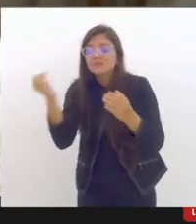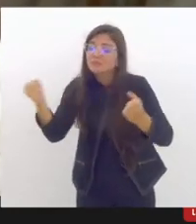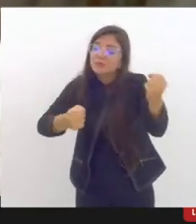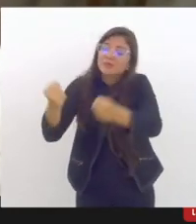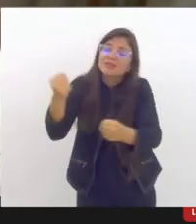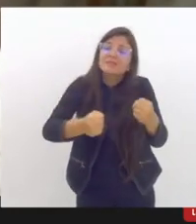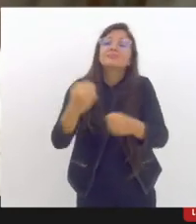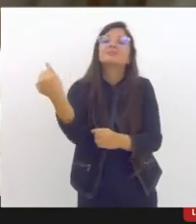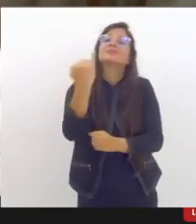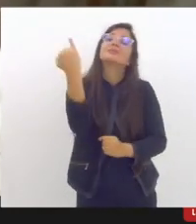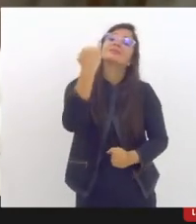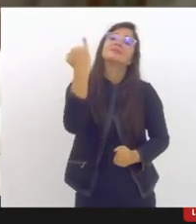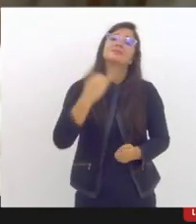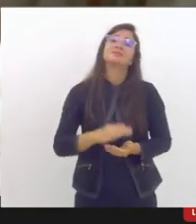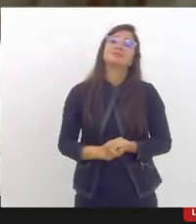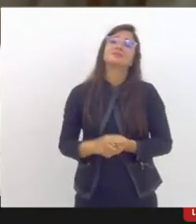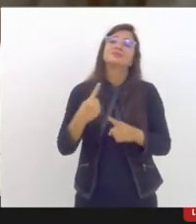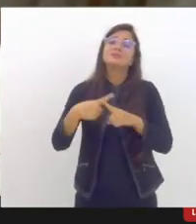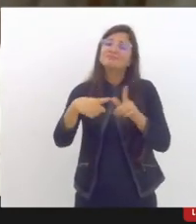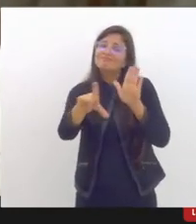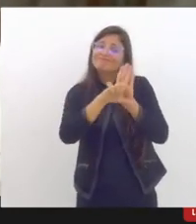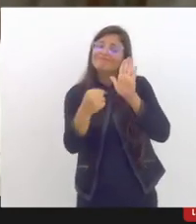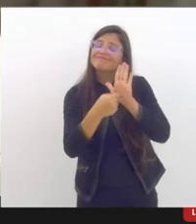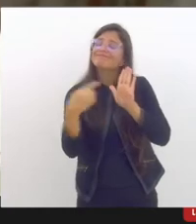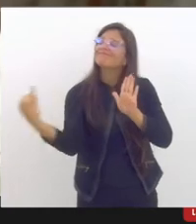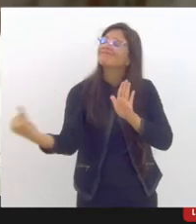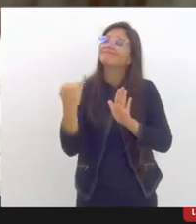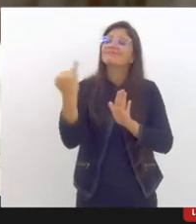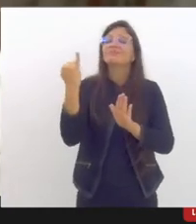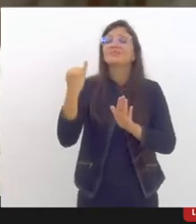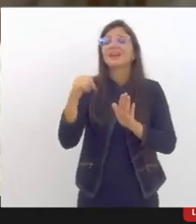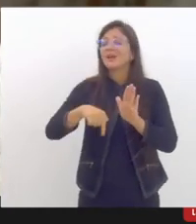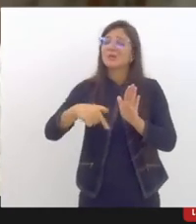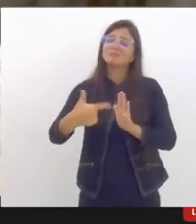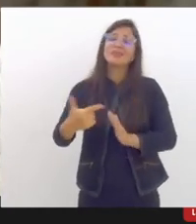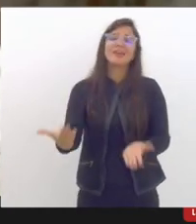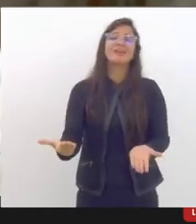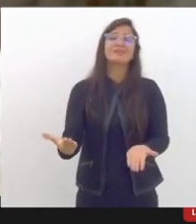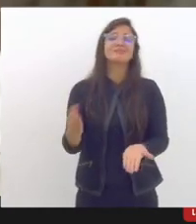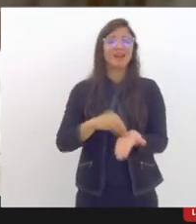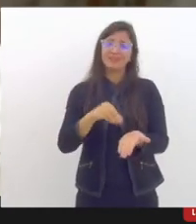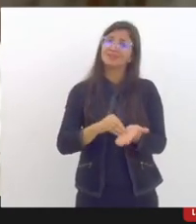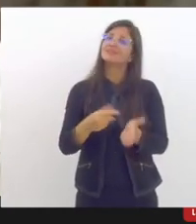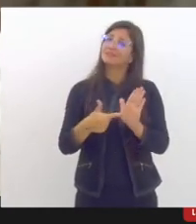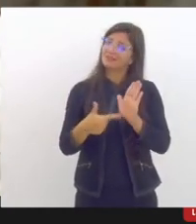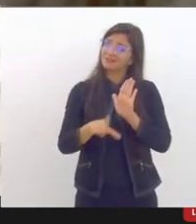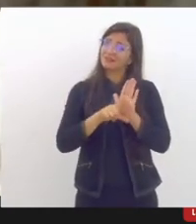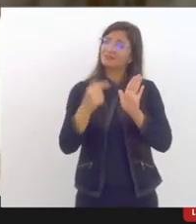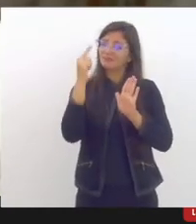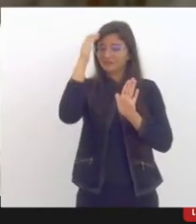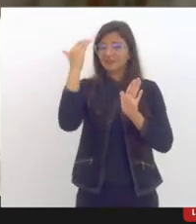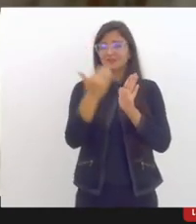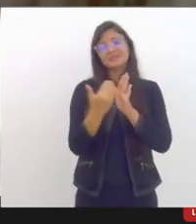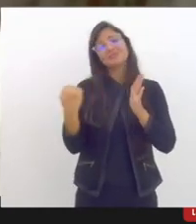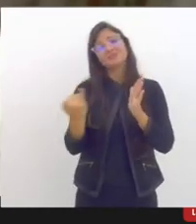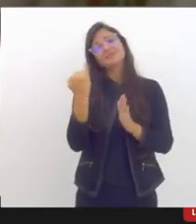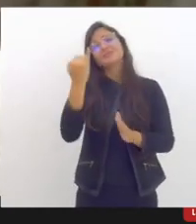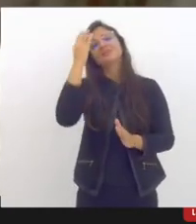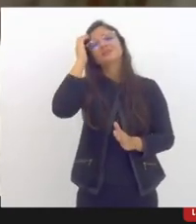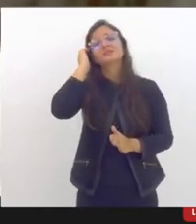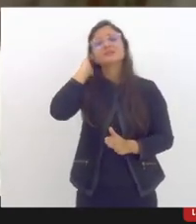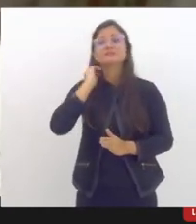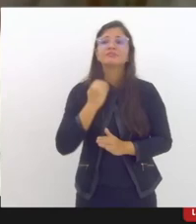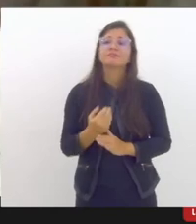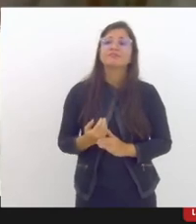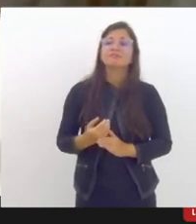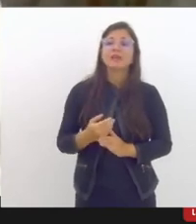se tornar realidade também mais uma vez colocar a instituição à disposição não sei se vou conseguir ficar até o final